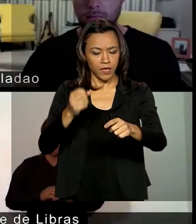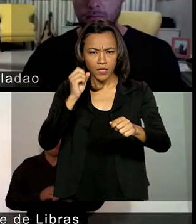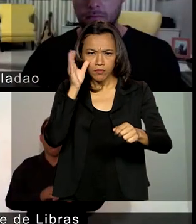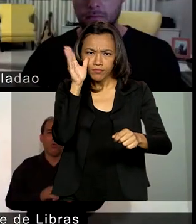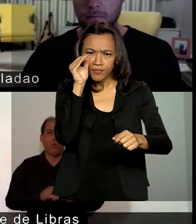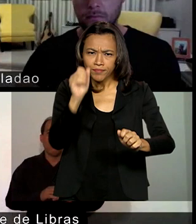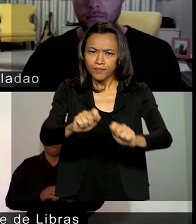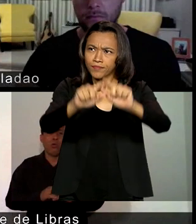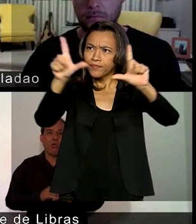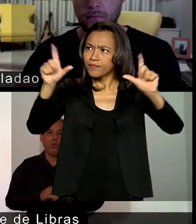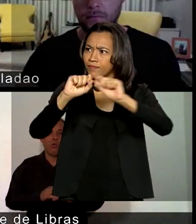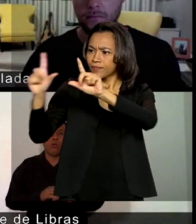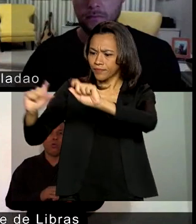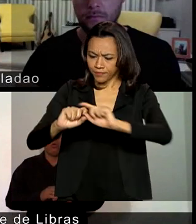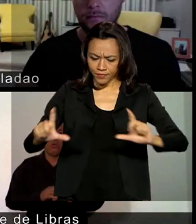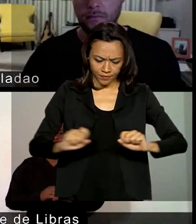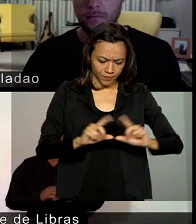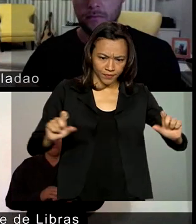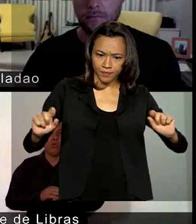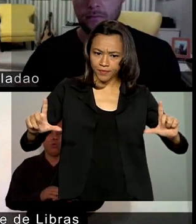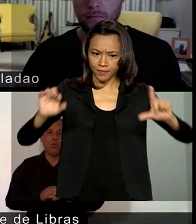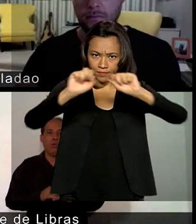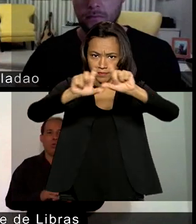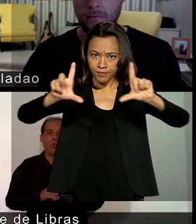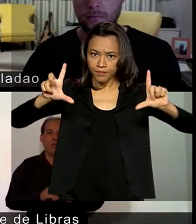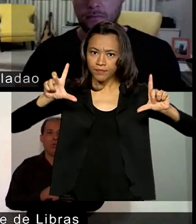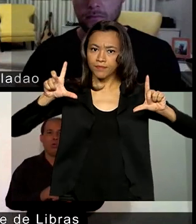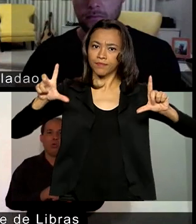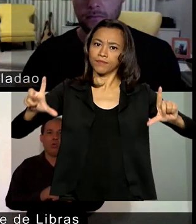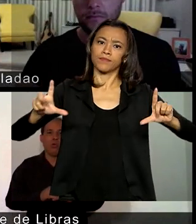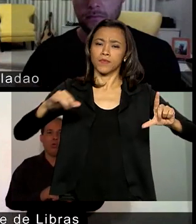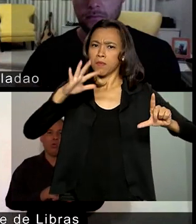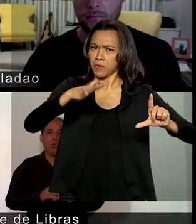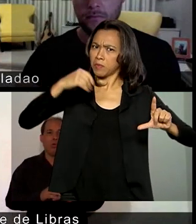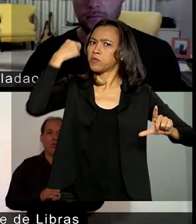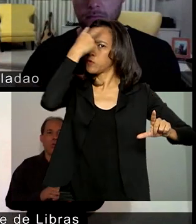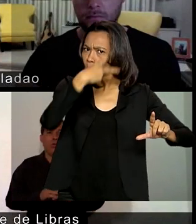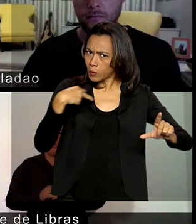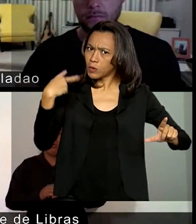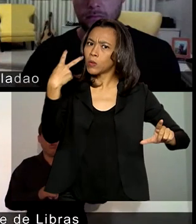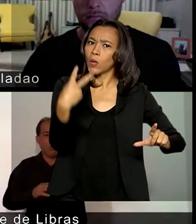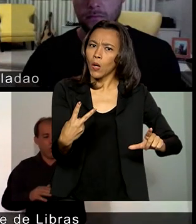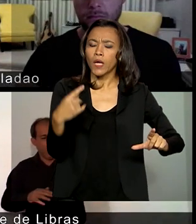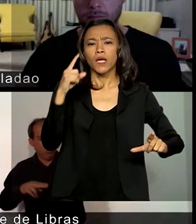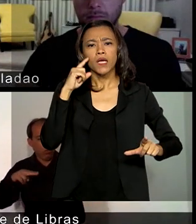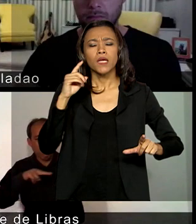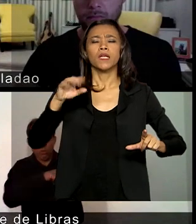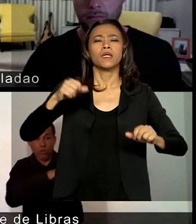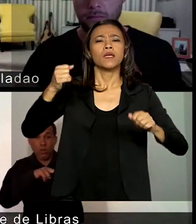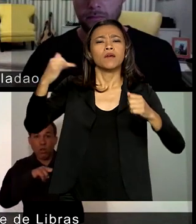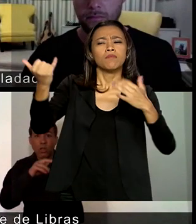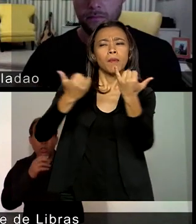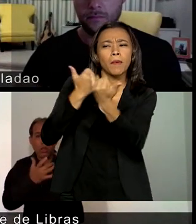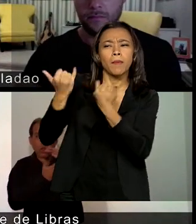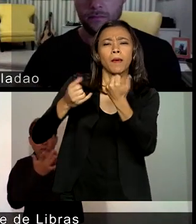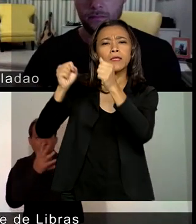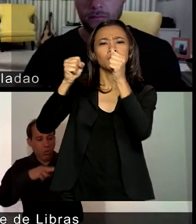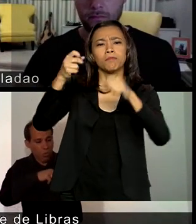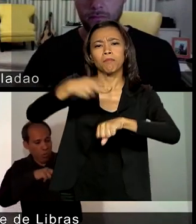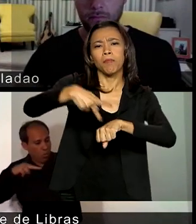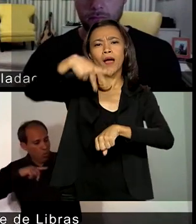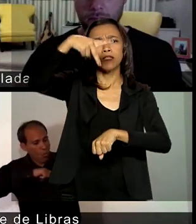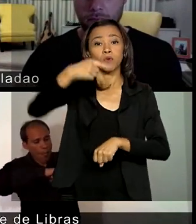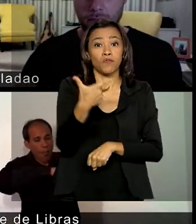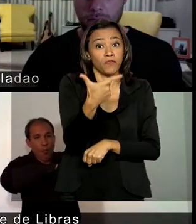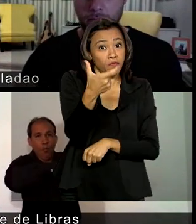por videoconferência. No encontro virtual de aproximadamente duas horas, ele ouviu a mensagem de Páscoa de cerca de 20